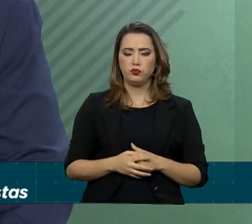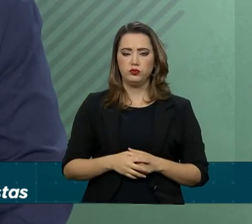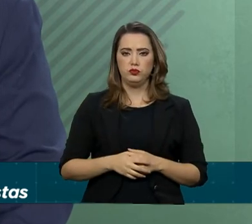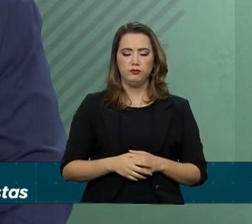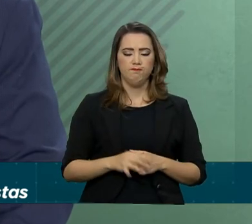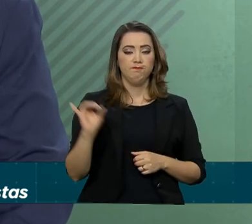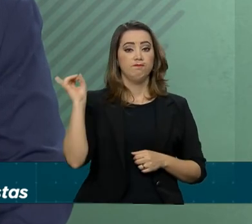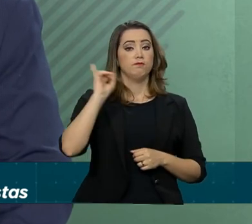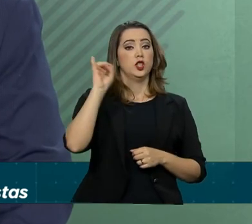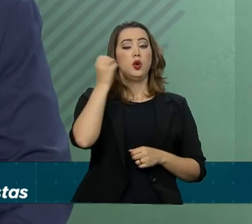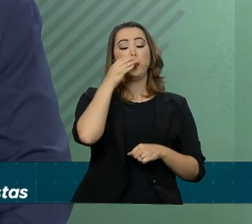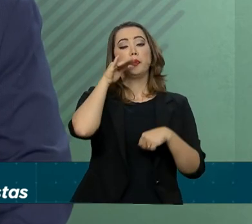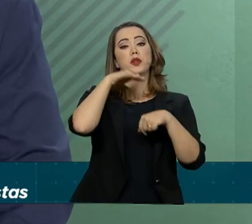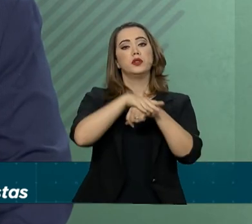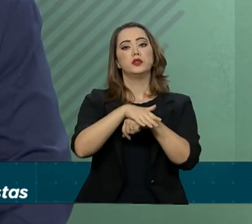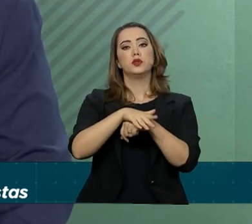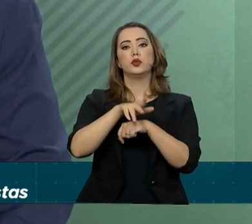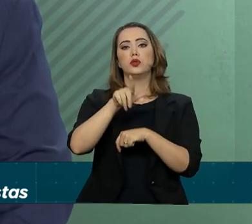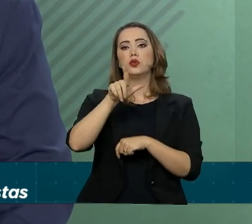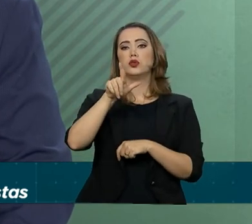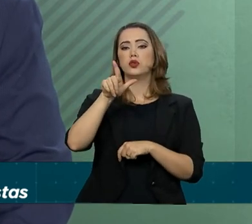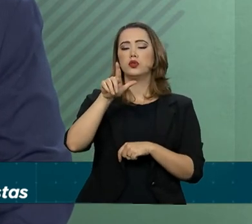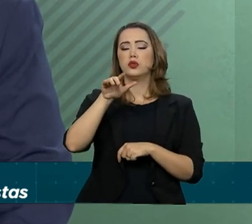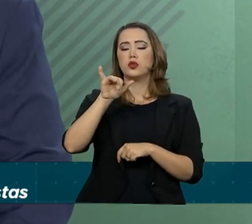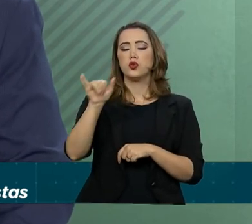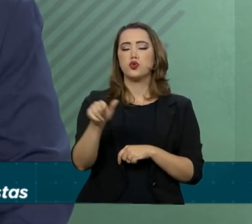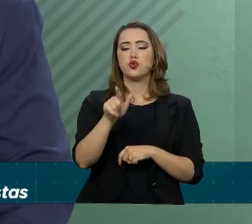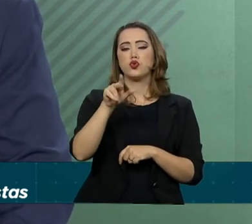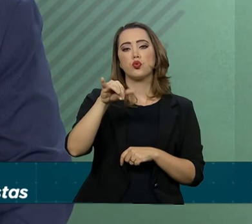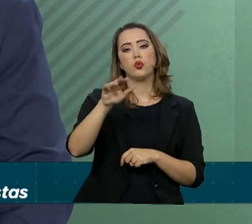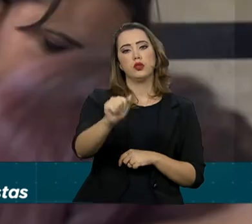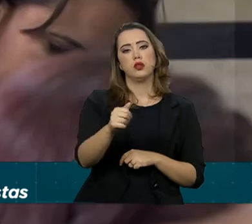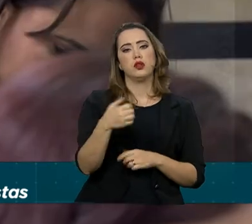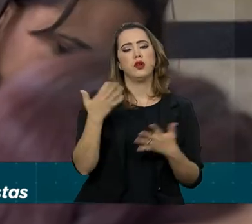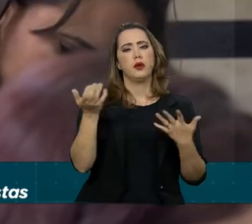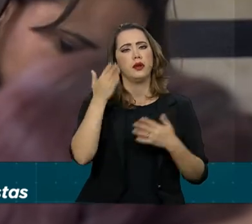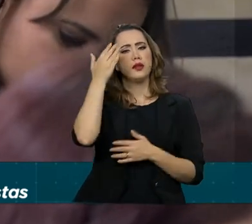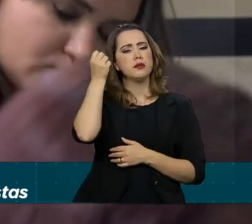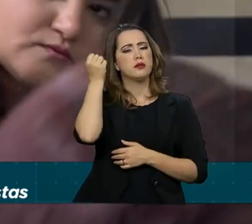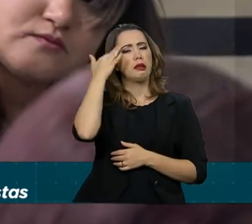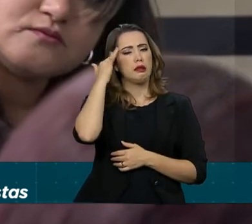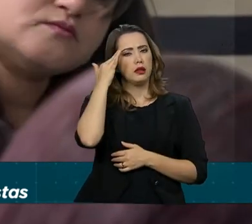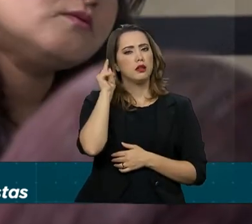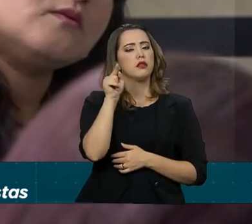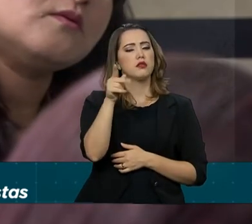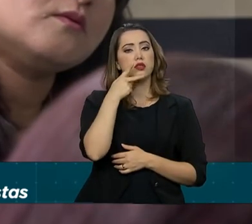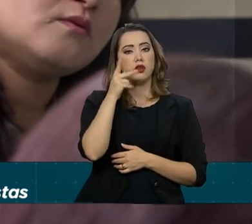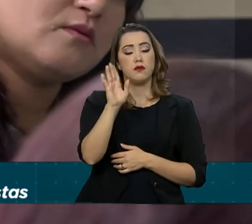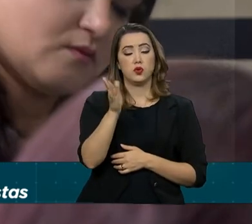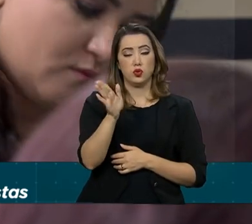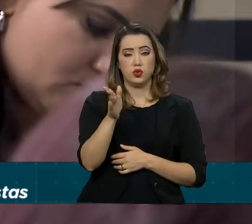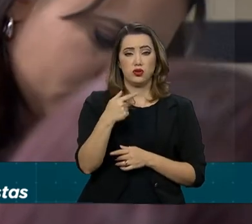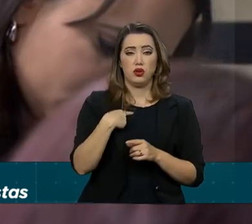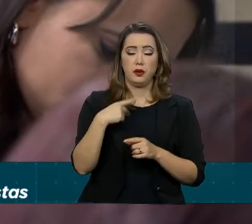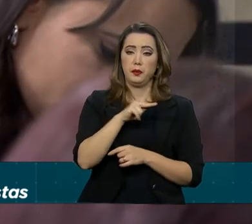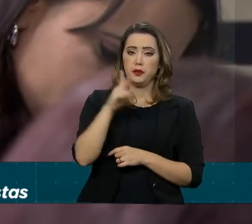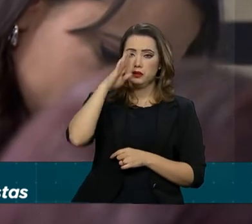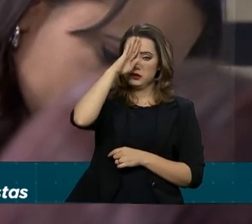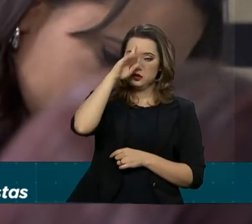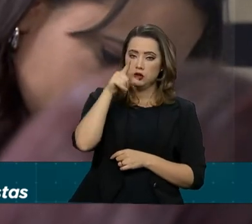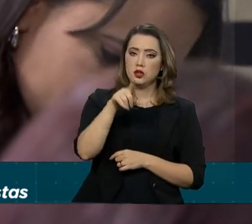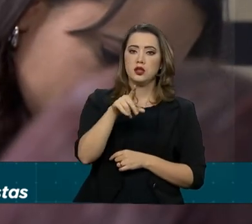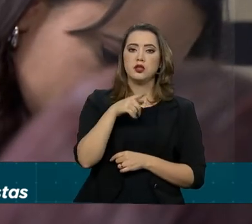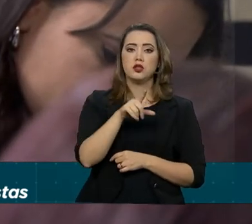Boa noite, porta-voz Júlia Lindner, do Estadão. Eu só queria esclarecer, o senhor já deixou claro que o presidente vai deixar a decisão para o